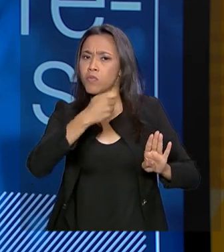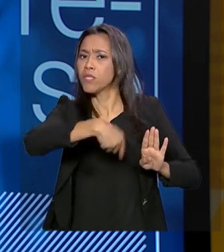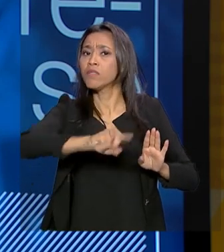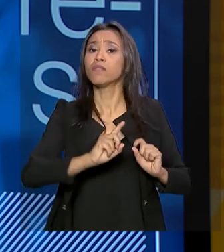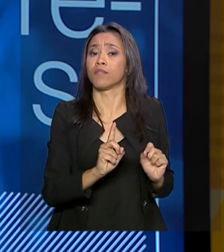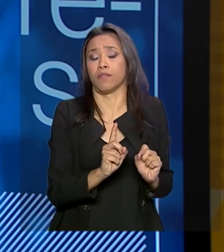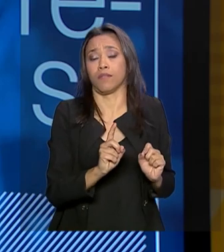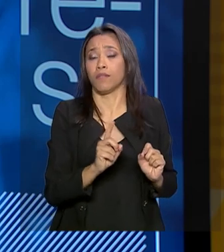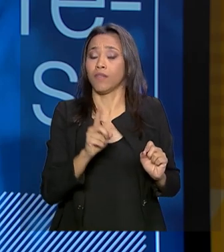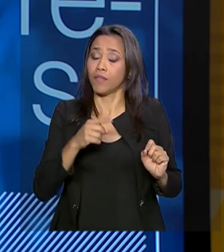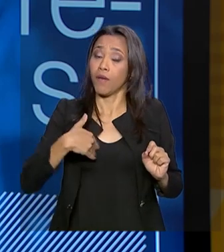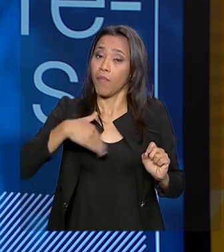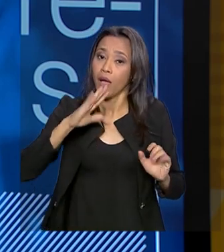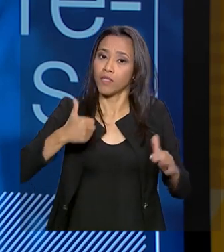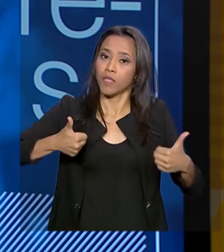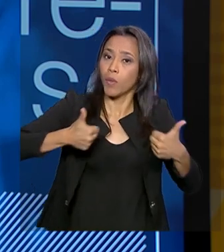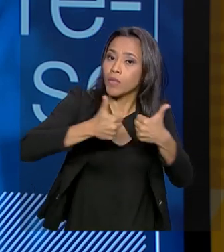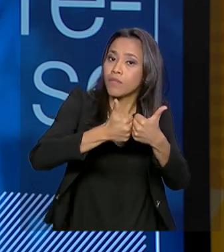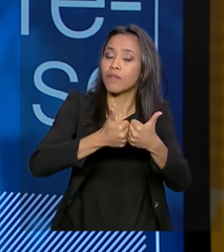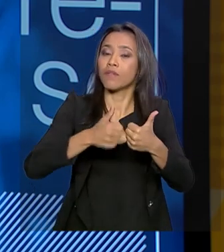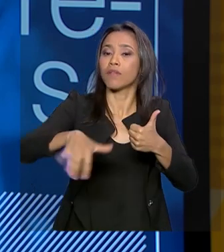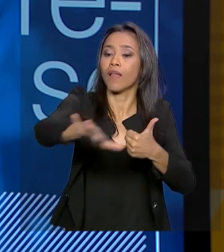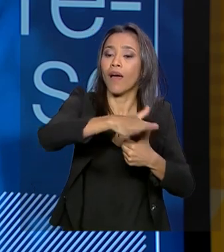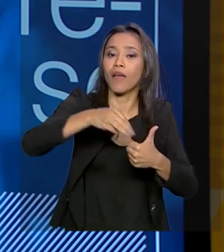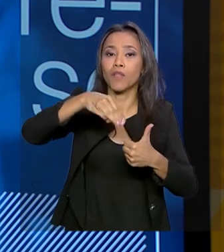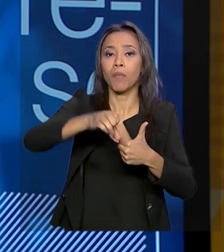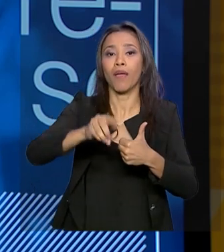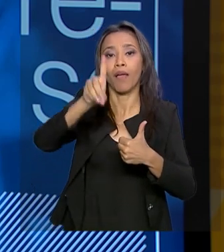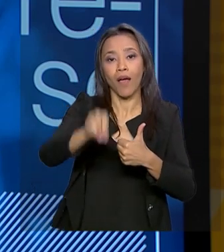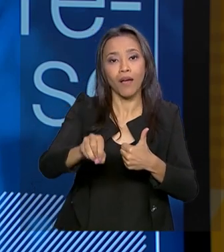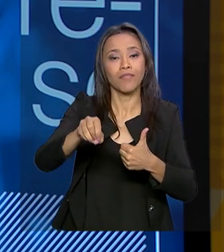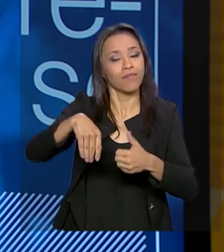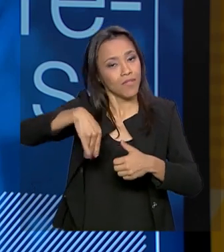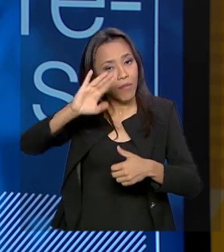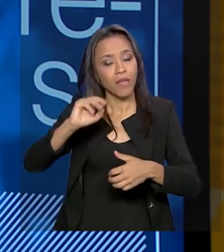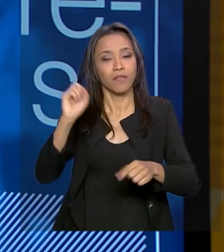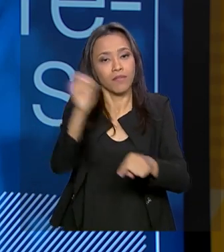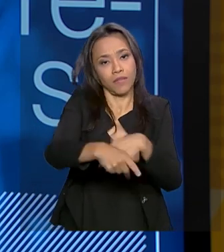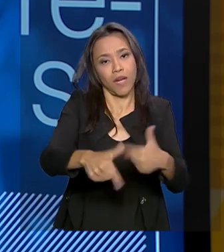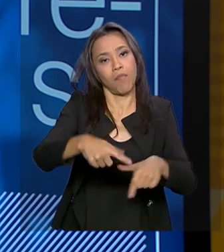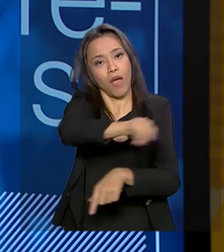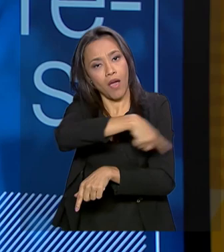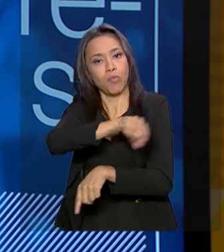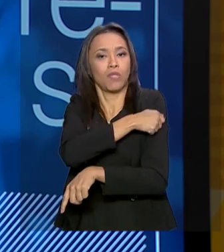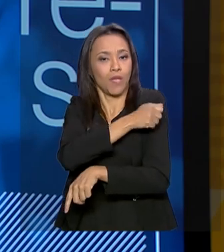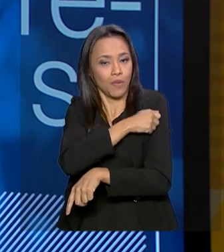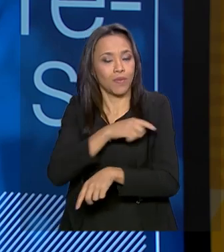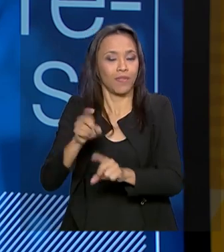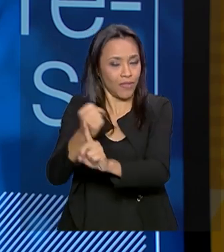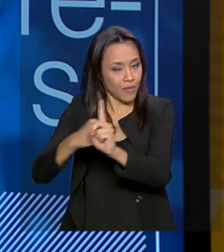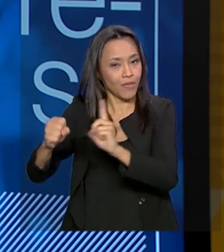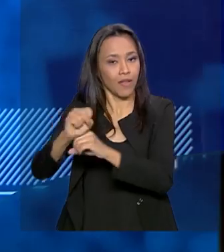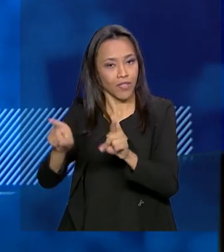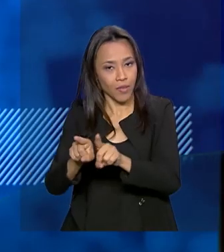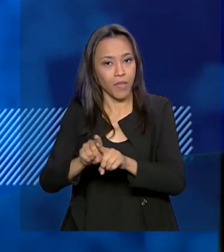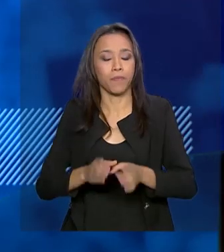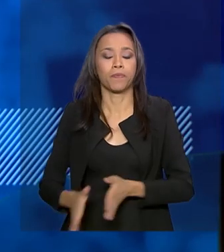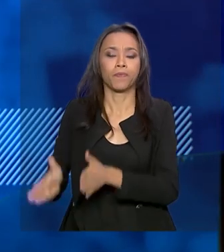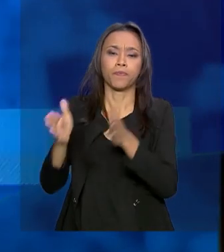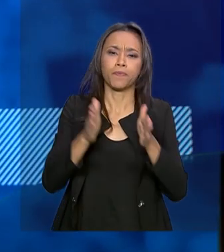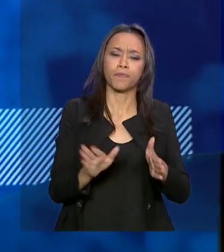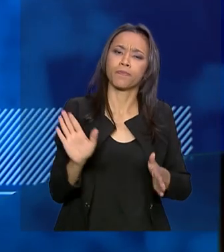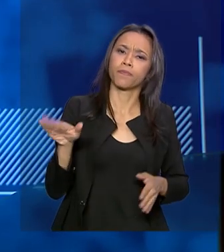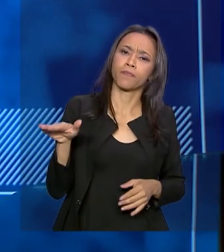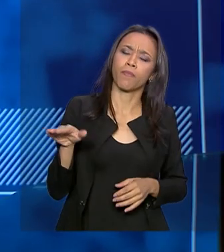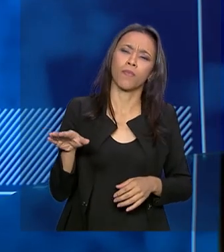possa cada vez mais se aproximar do mercado de trabalho para gerar mais empregos para os nossos alunos e para a nossa sociedade. E quando